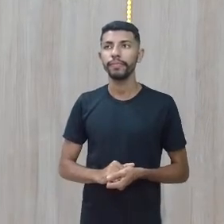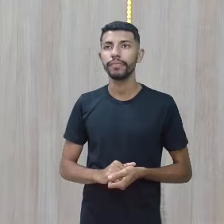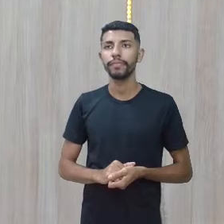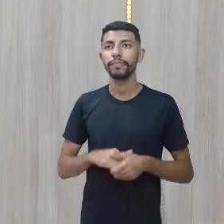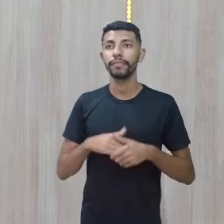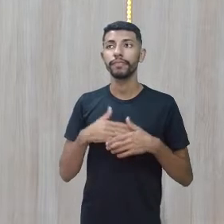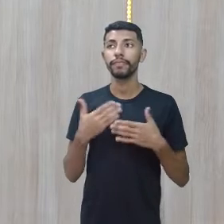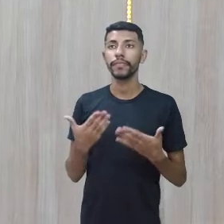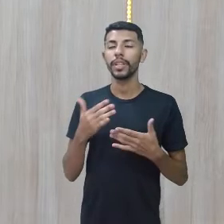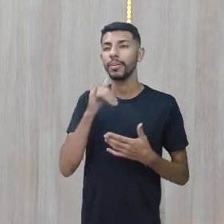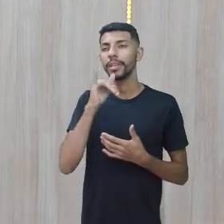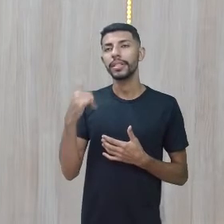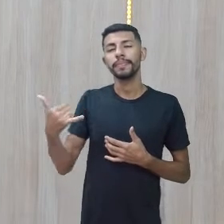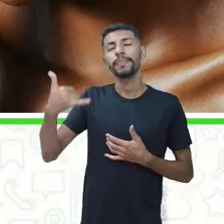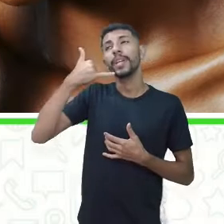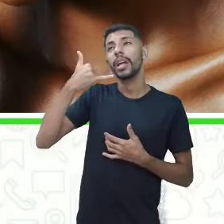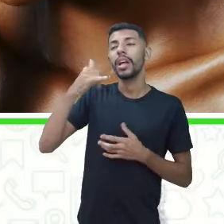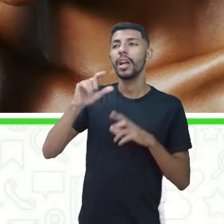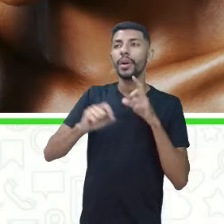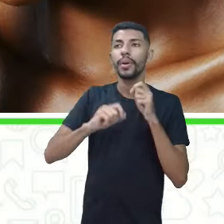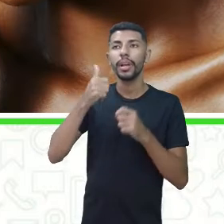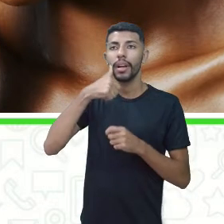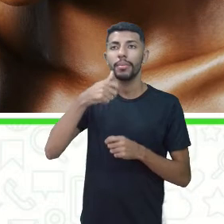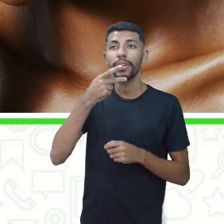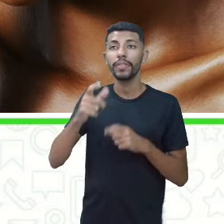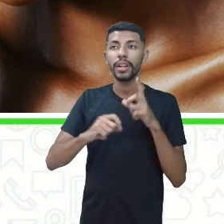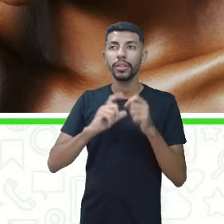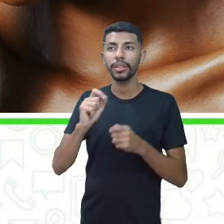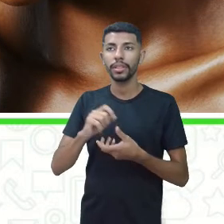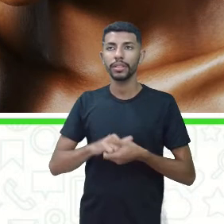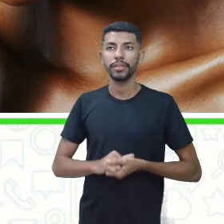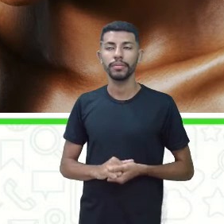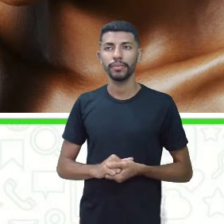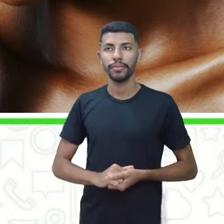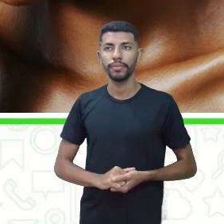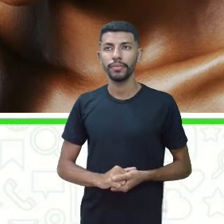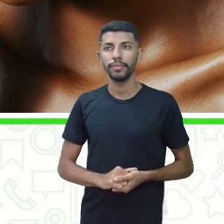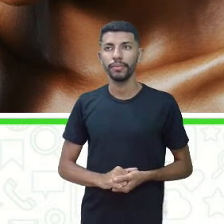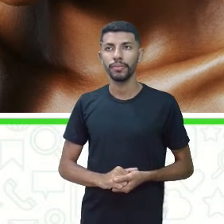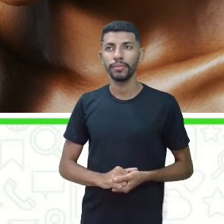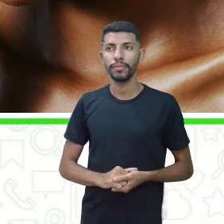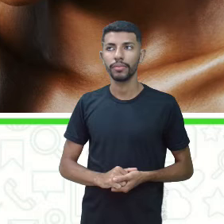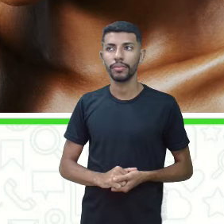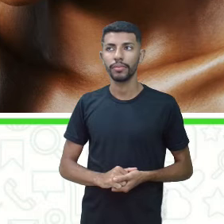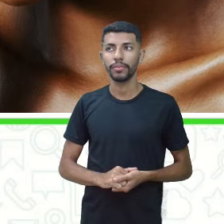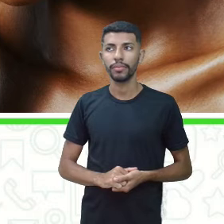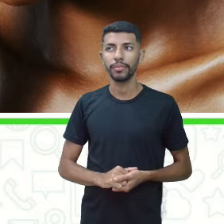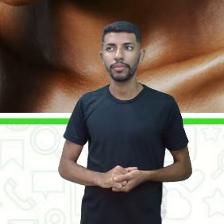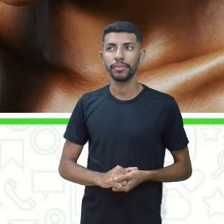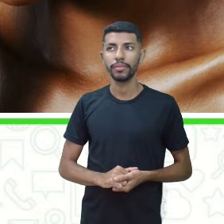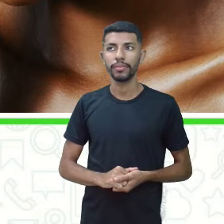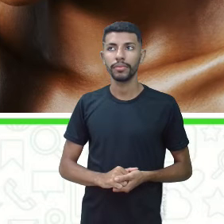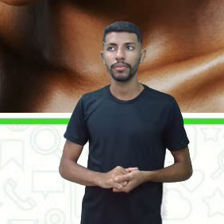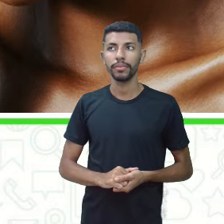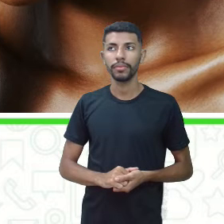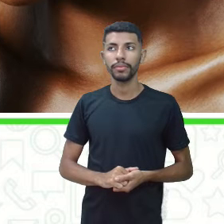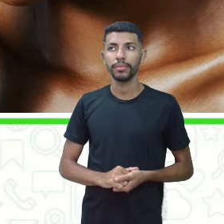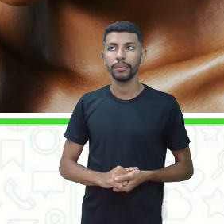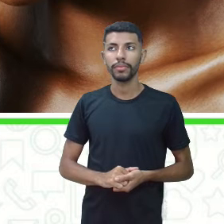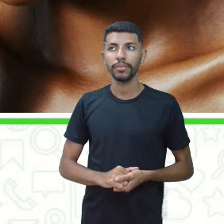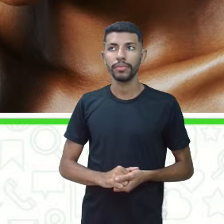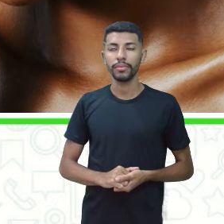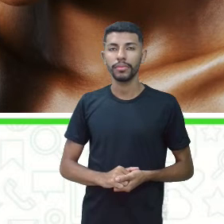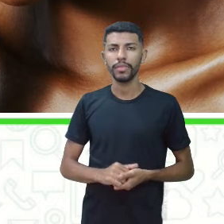Alguém faz uma ligação e a moça diz assim, Listen, I'm not married. Alguém liga, você